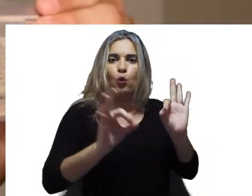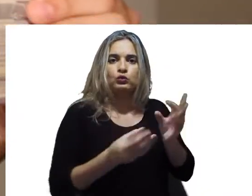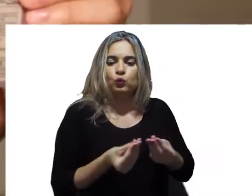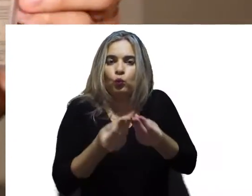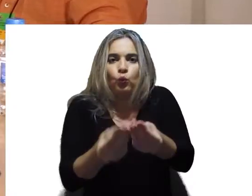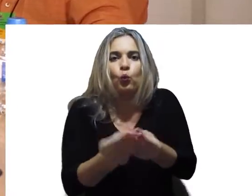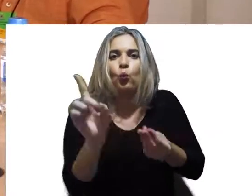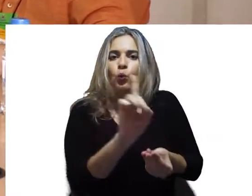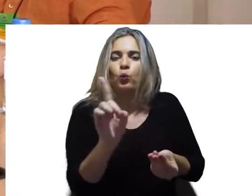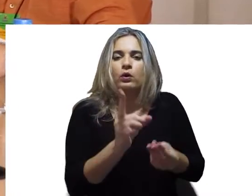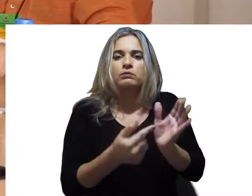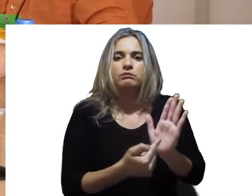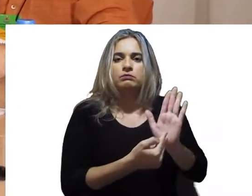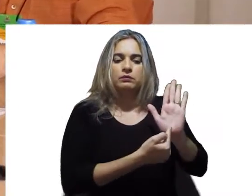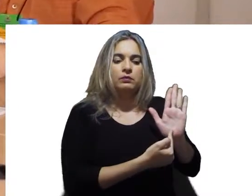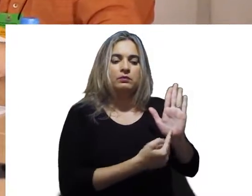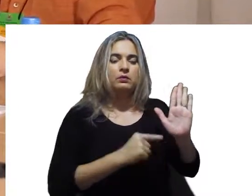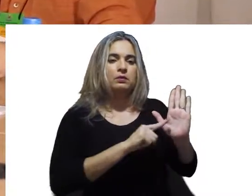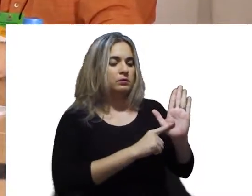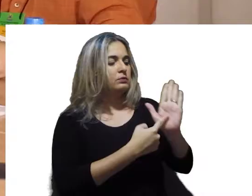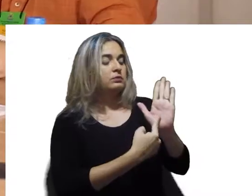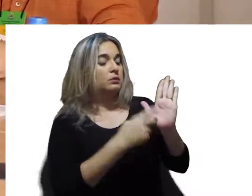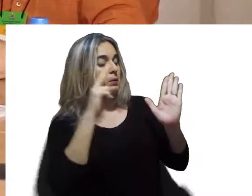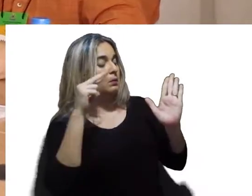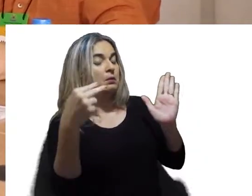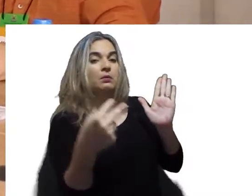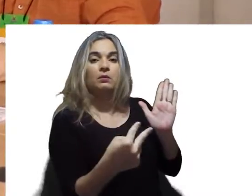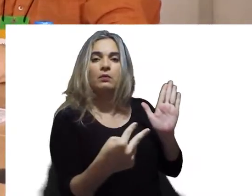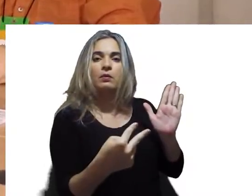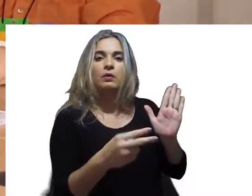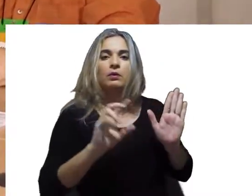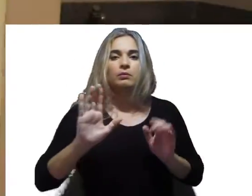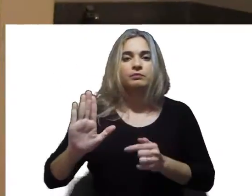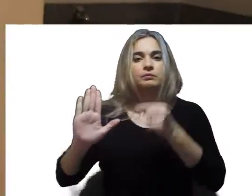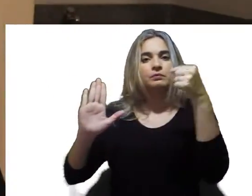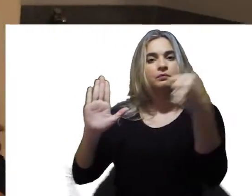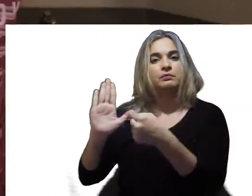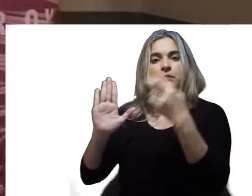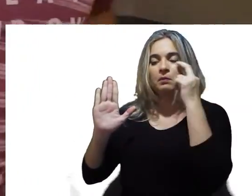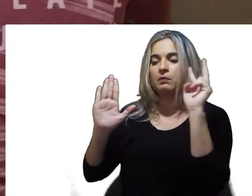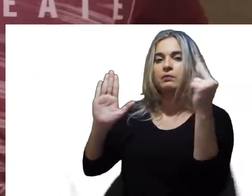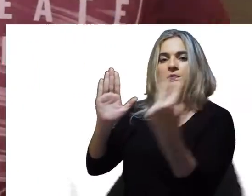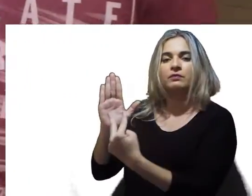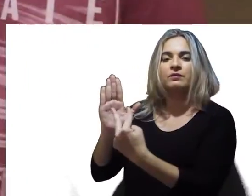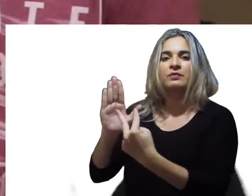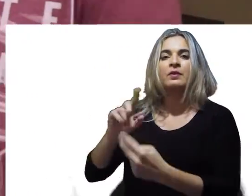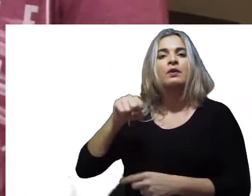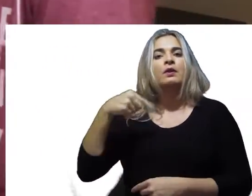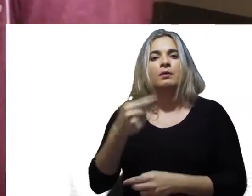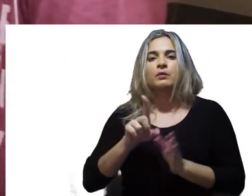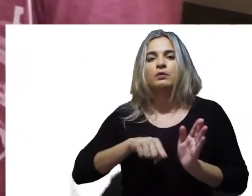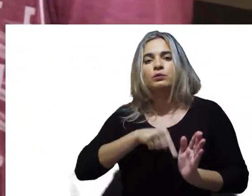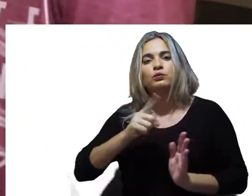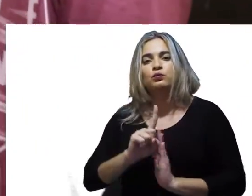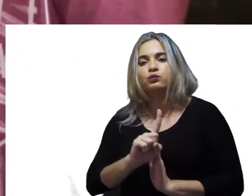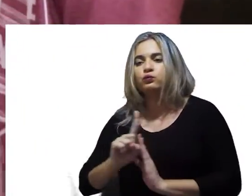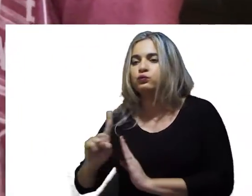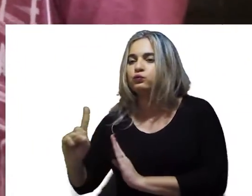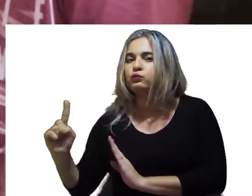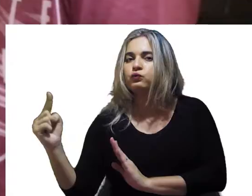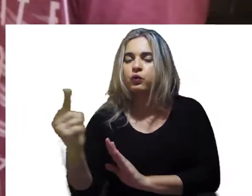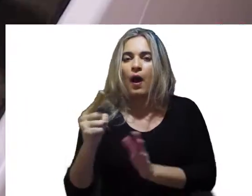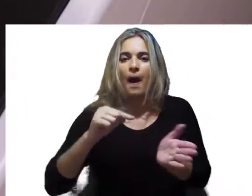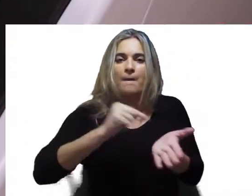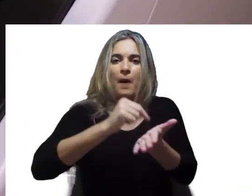necessário assinar o caderno de votação, já que não vai haver sistema biométrico. O próximo passo é seguir para a urna. E não será